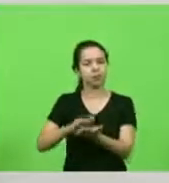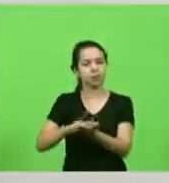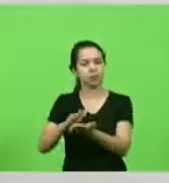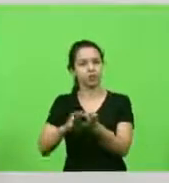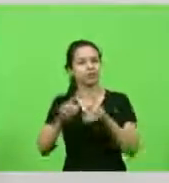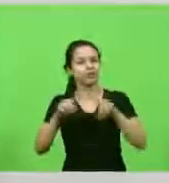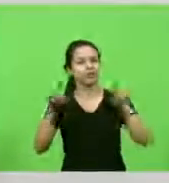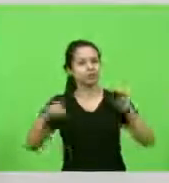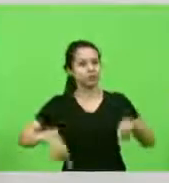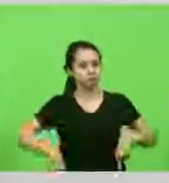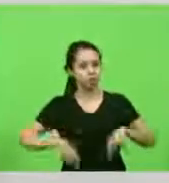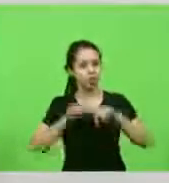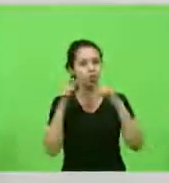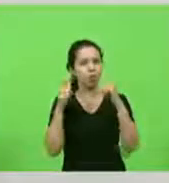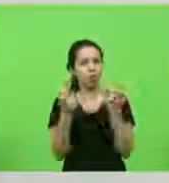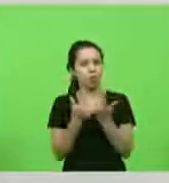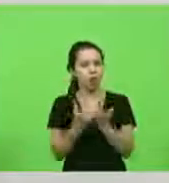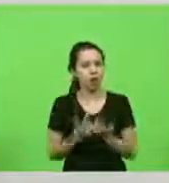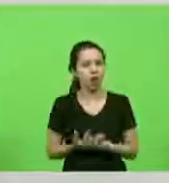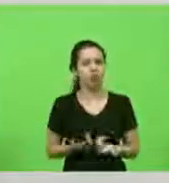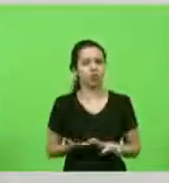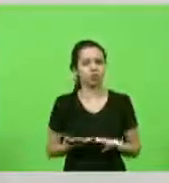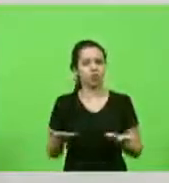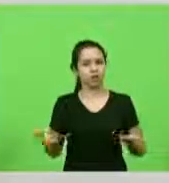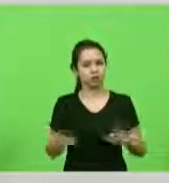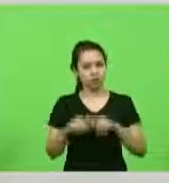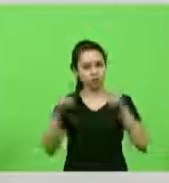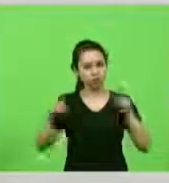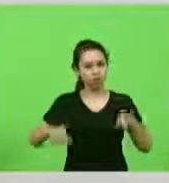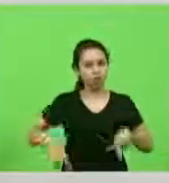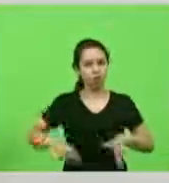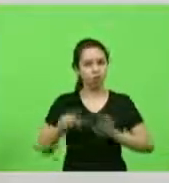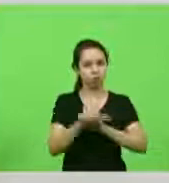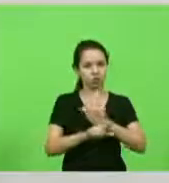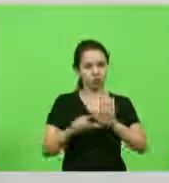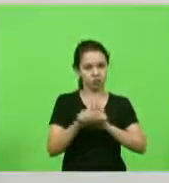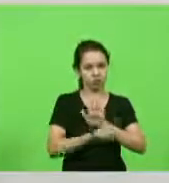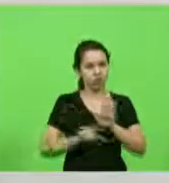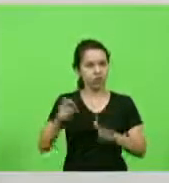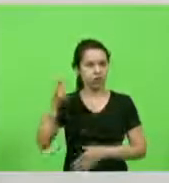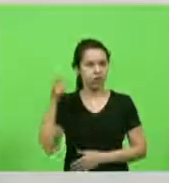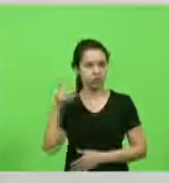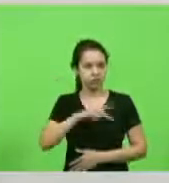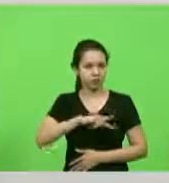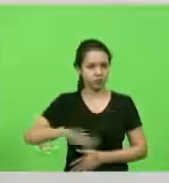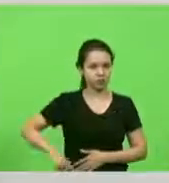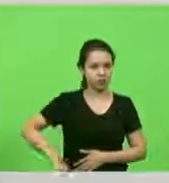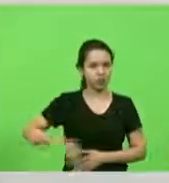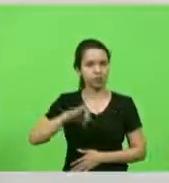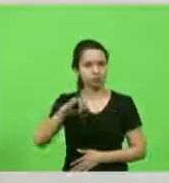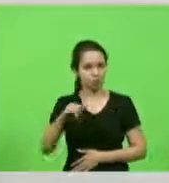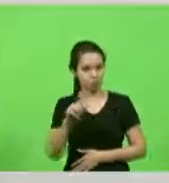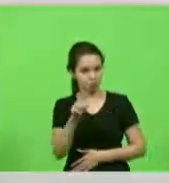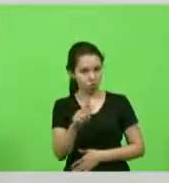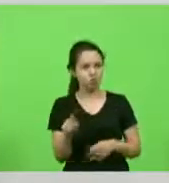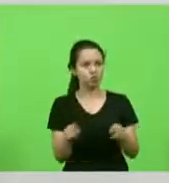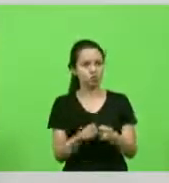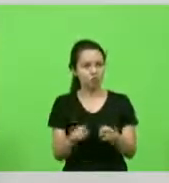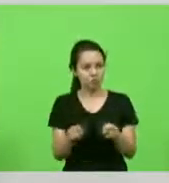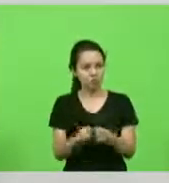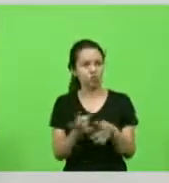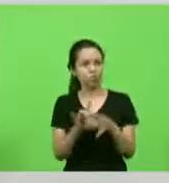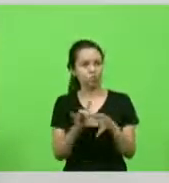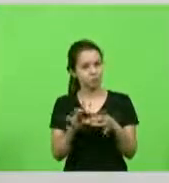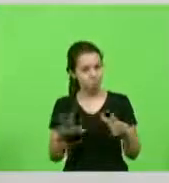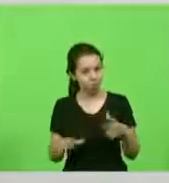casa os funcionários do legislativo o ex-presidente Júlio Garcia que permitiu que os trabalhos